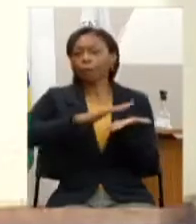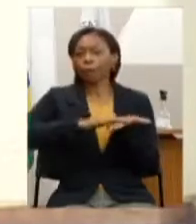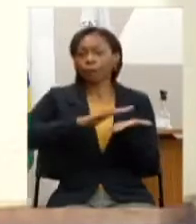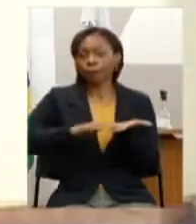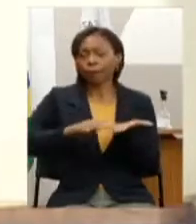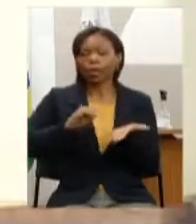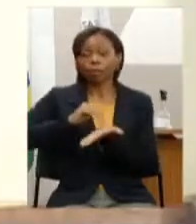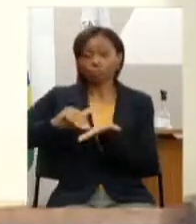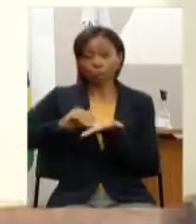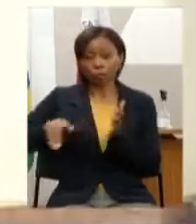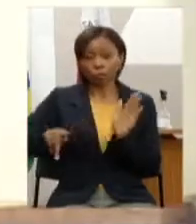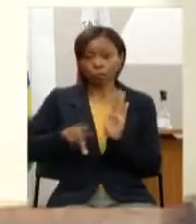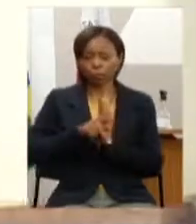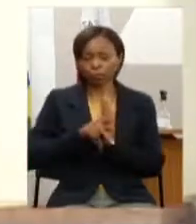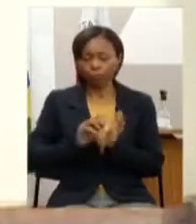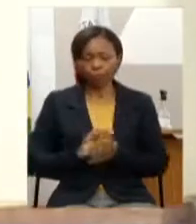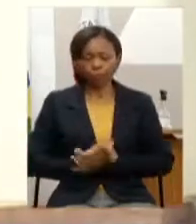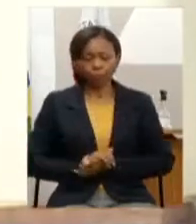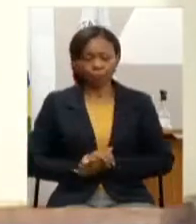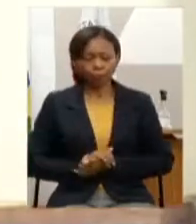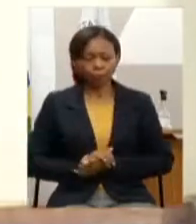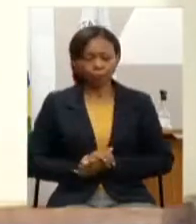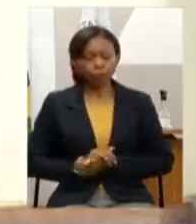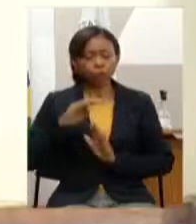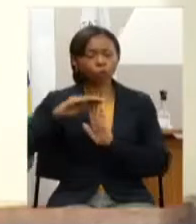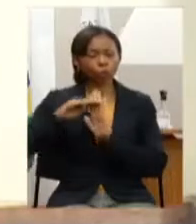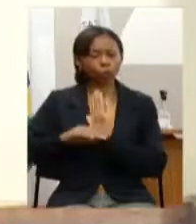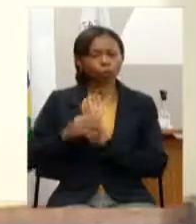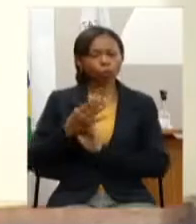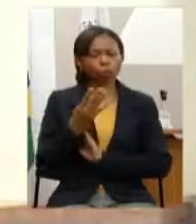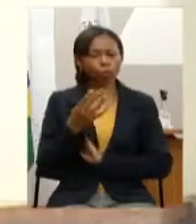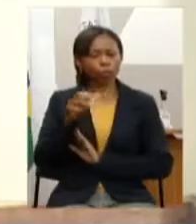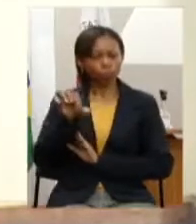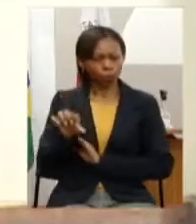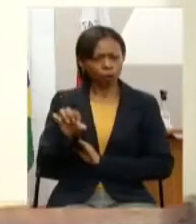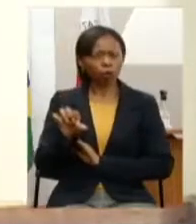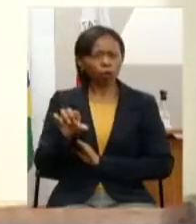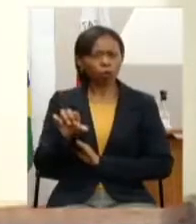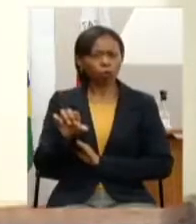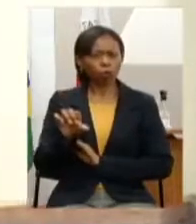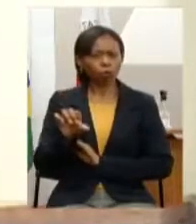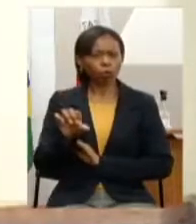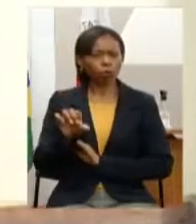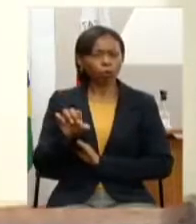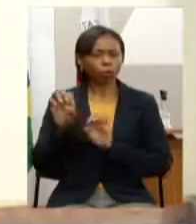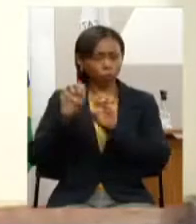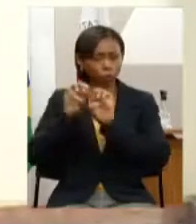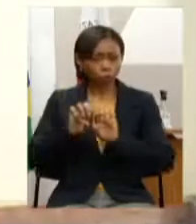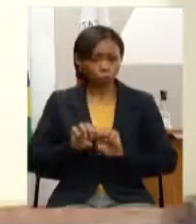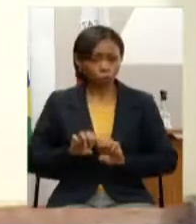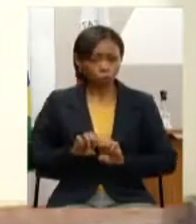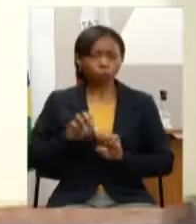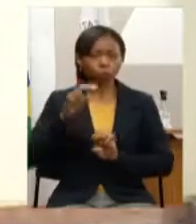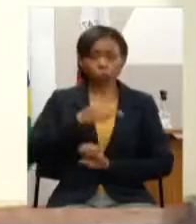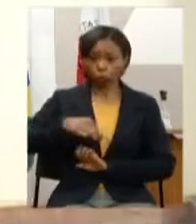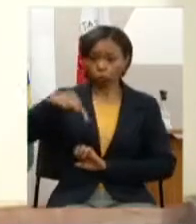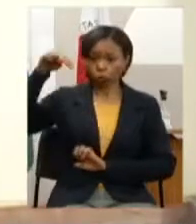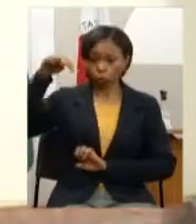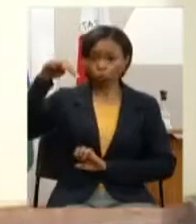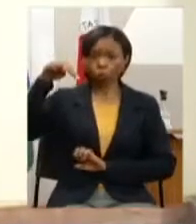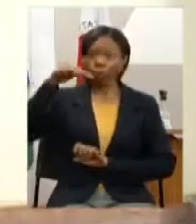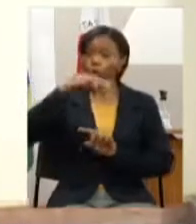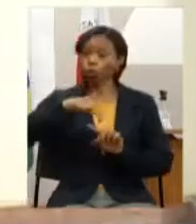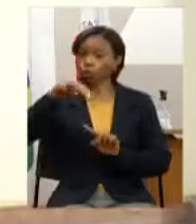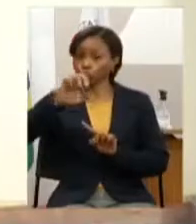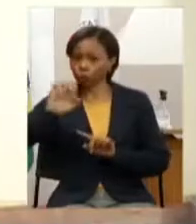fundação João Pinheiro no âmbito do programa 49 desenvolvimento da infraestrutura do norte do norte do da UD